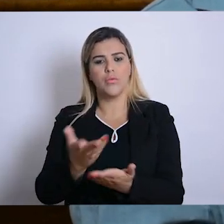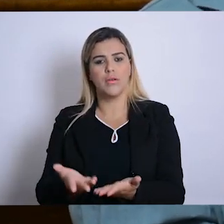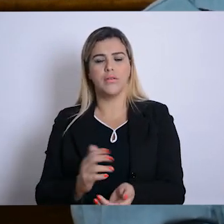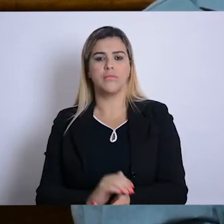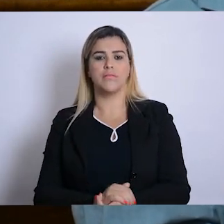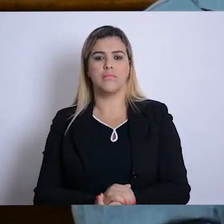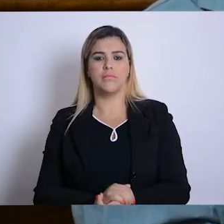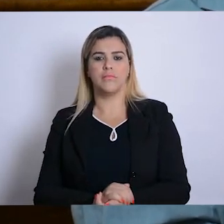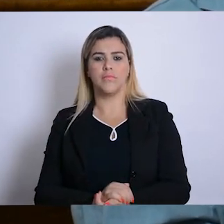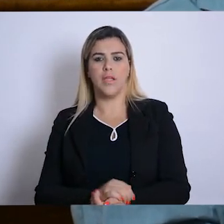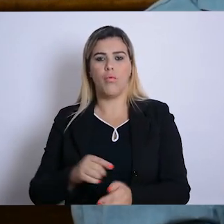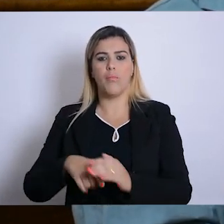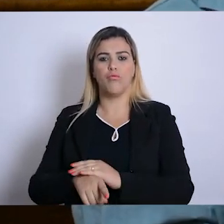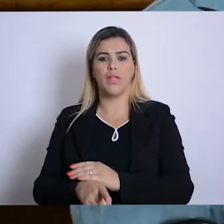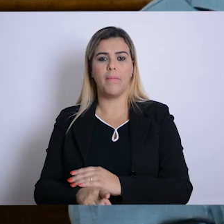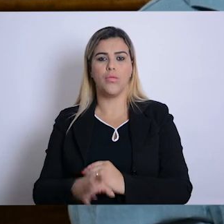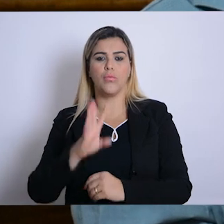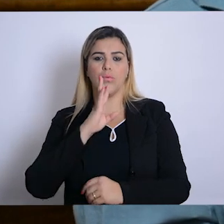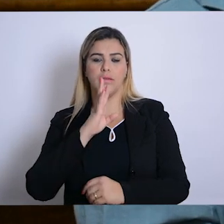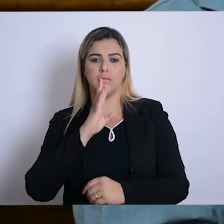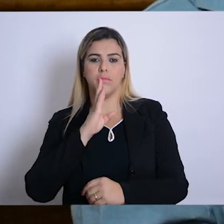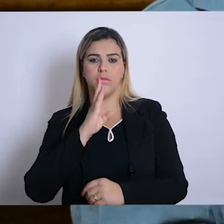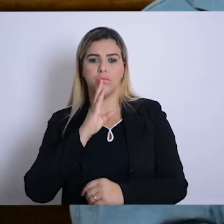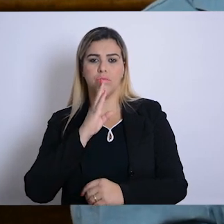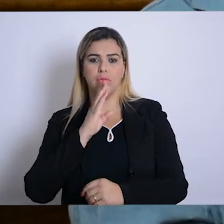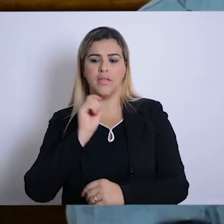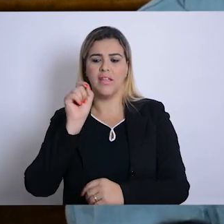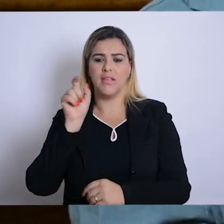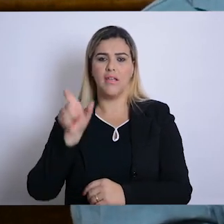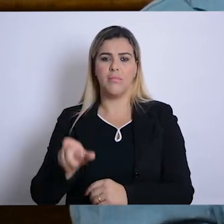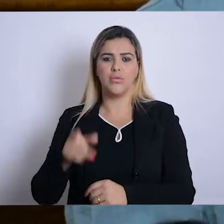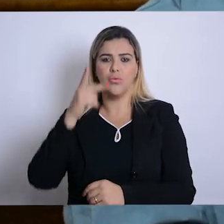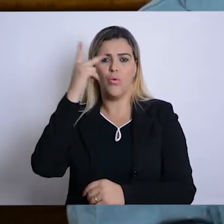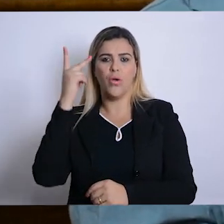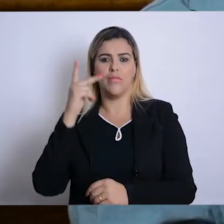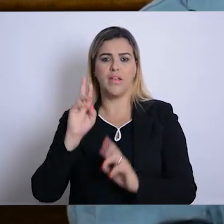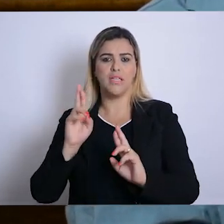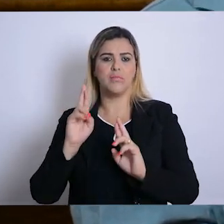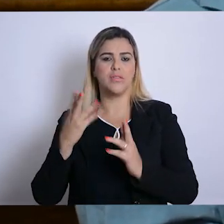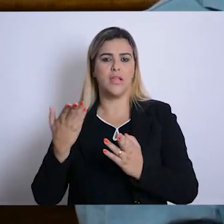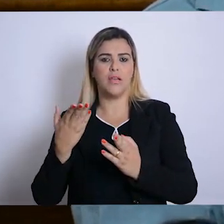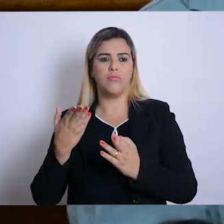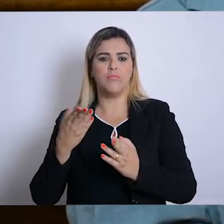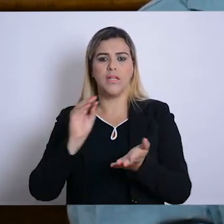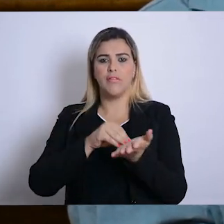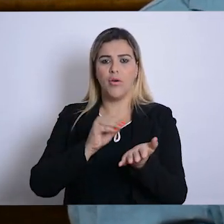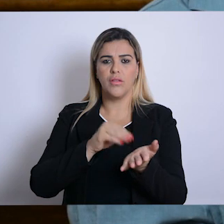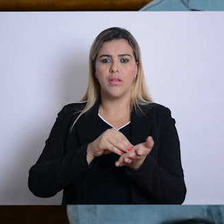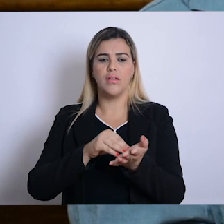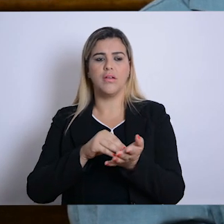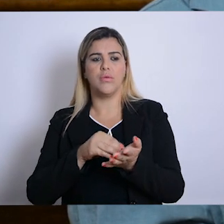aprofundamento nesse conhecimento aqui? Quem é que vai ficar disposto a buscar as lacunas, o que falta, aquelas perguntas não